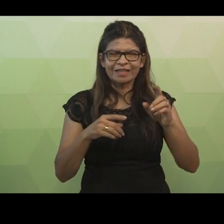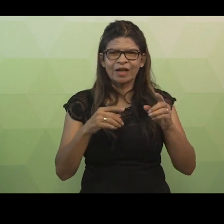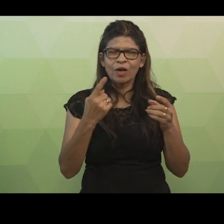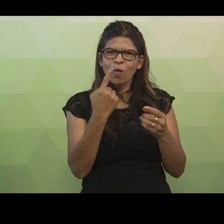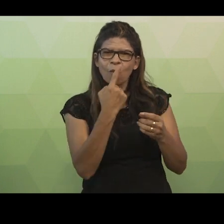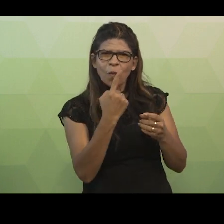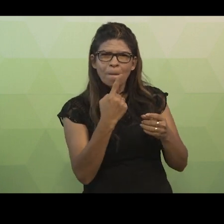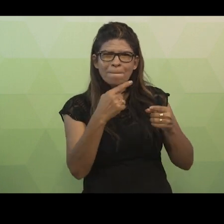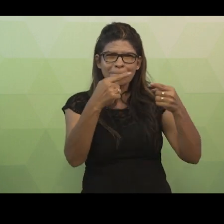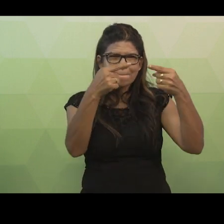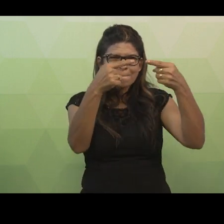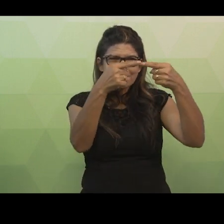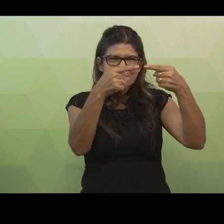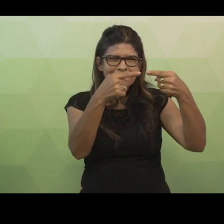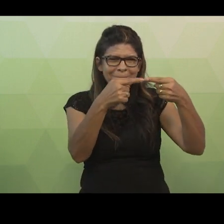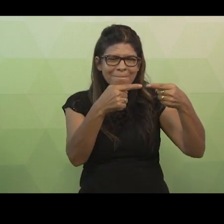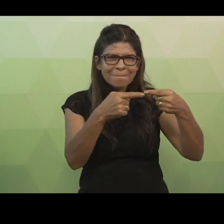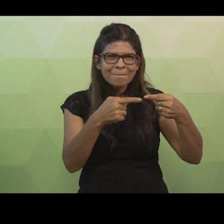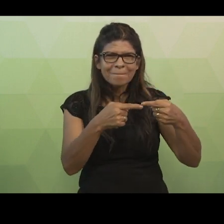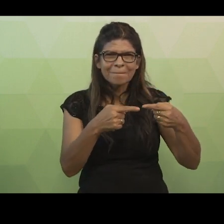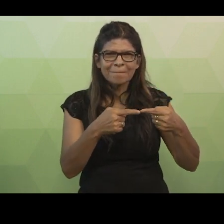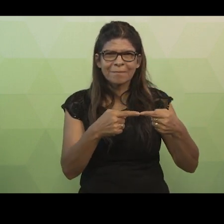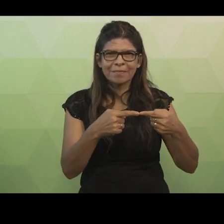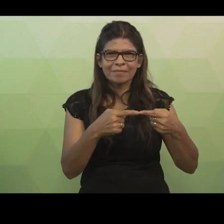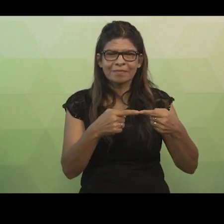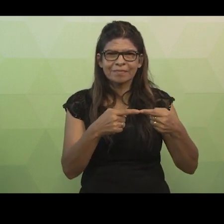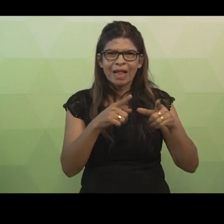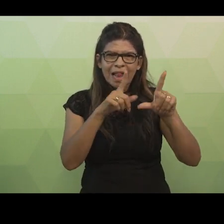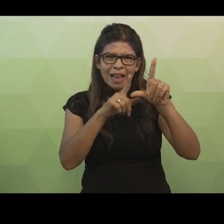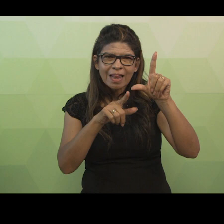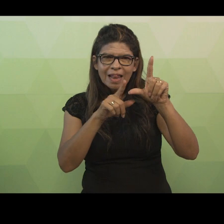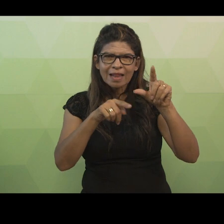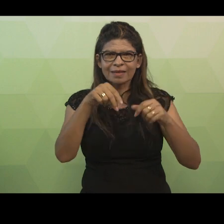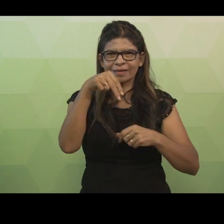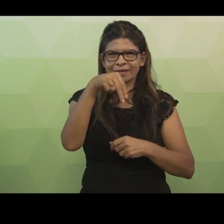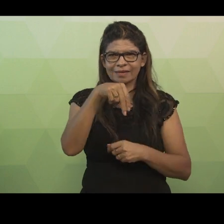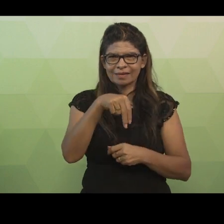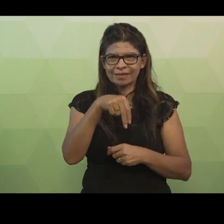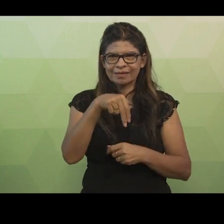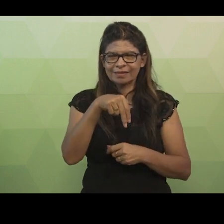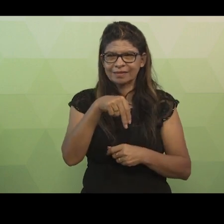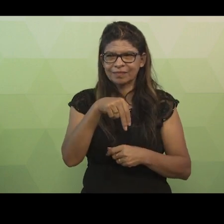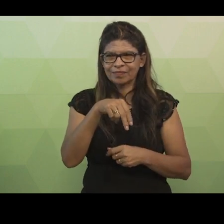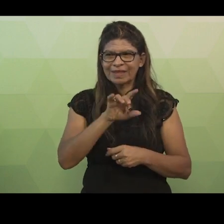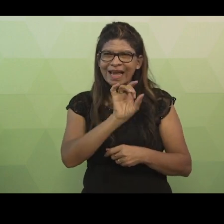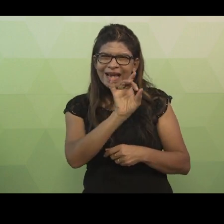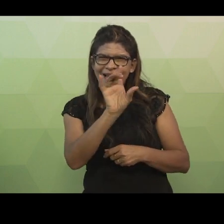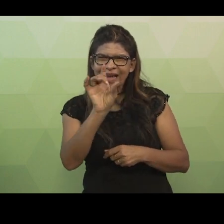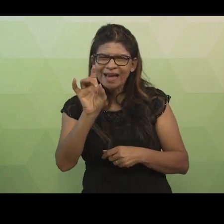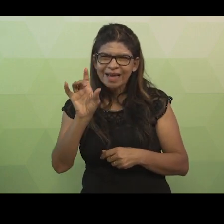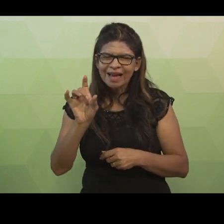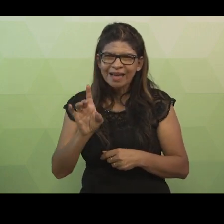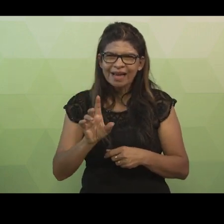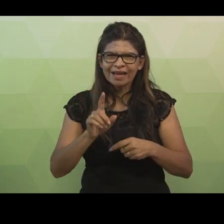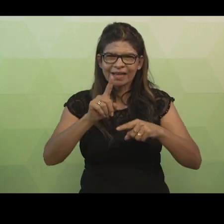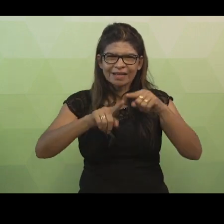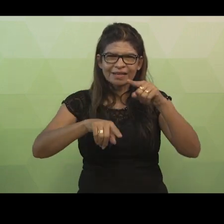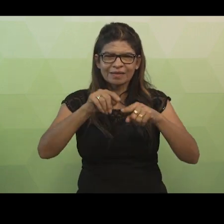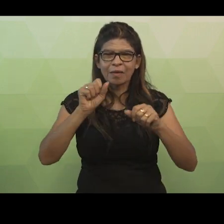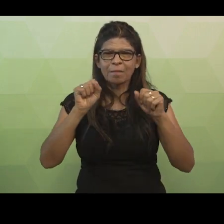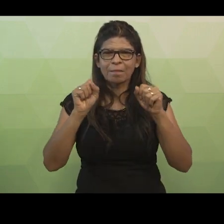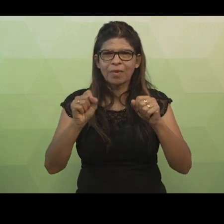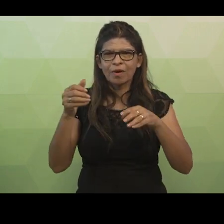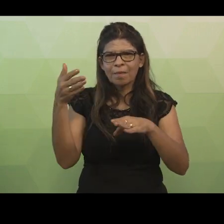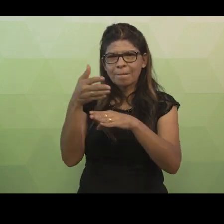com o número 1, seguido de dois pontos e da letra N, o que significa que cada elemento da entidade pode participar